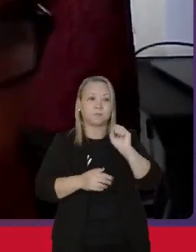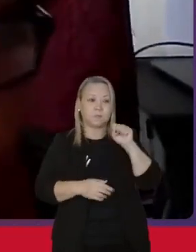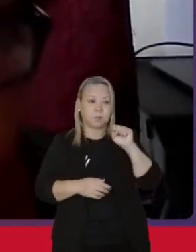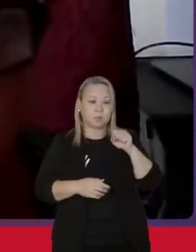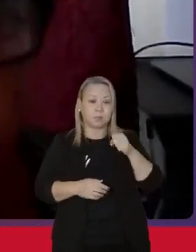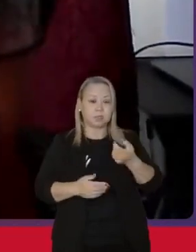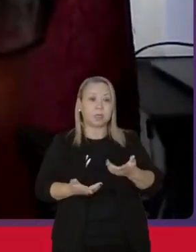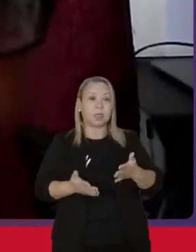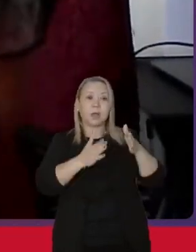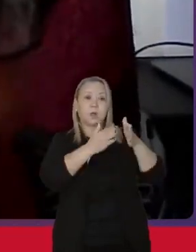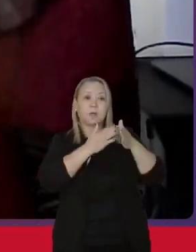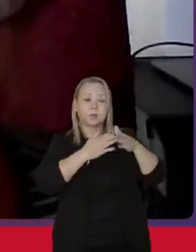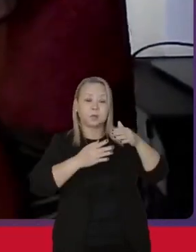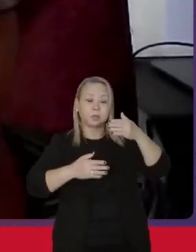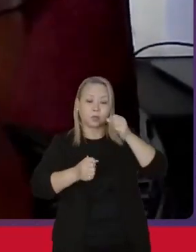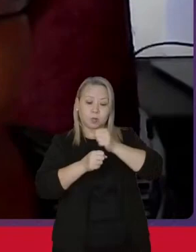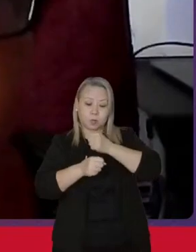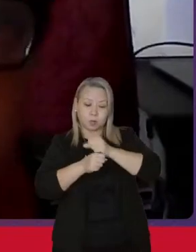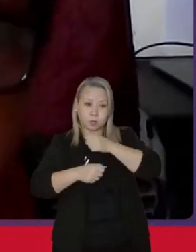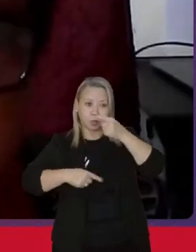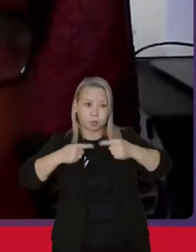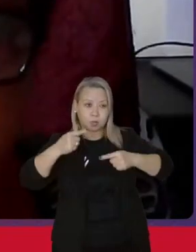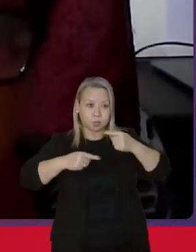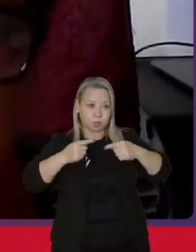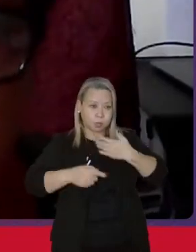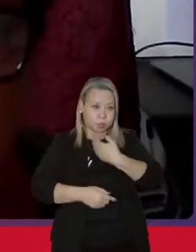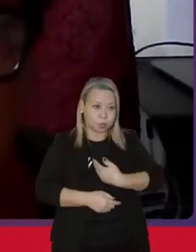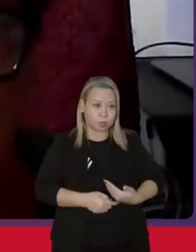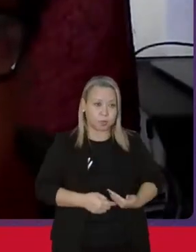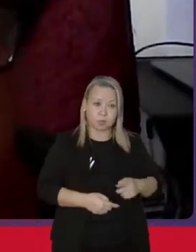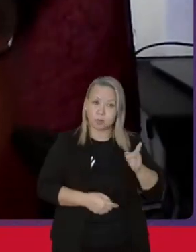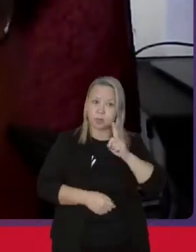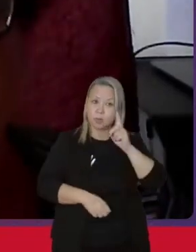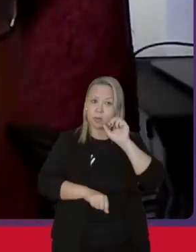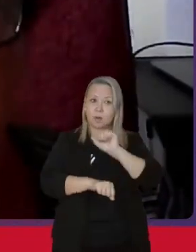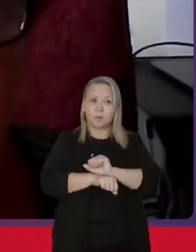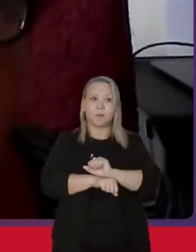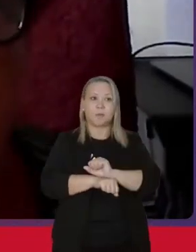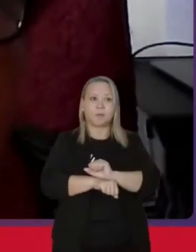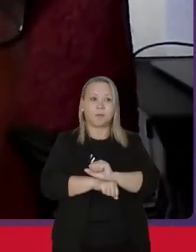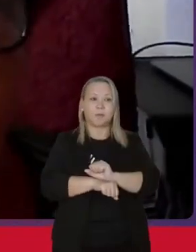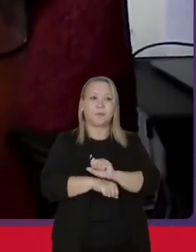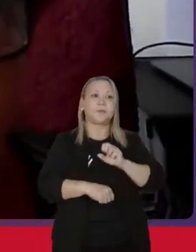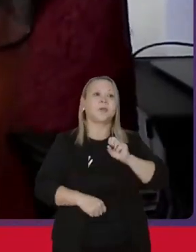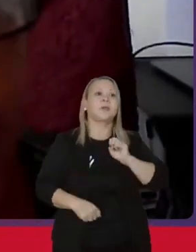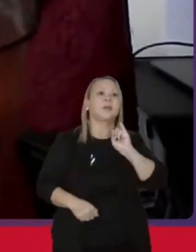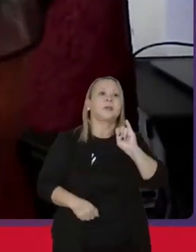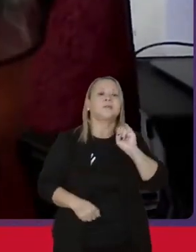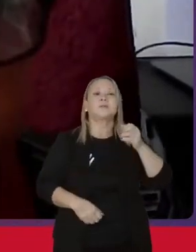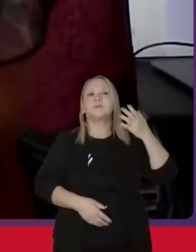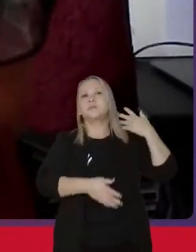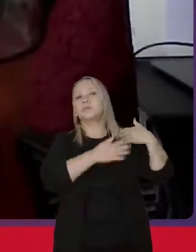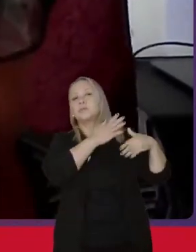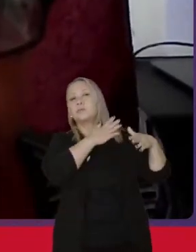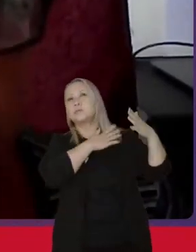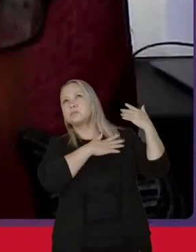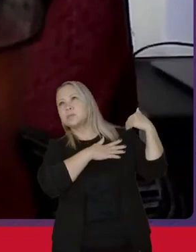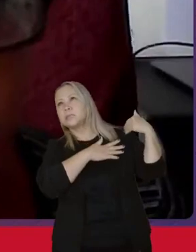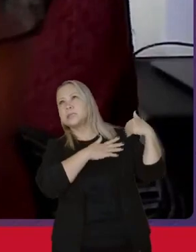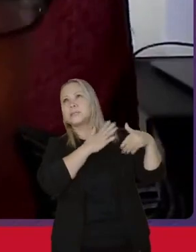construção de políticas públicas, não fica por aí. Se lá nos idos 2000,